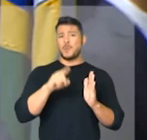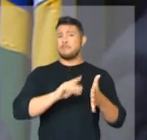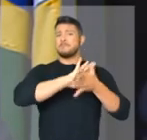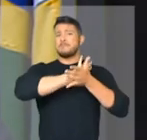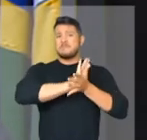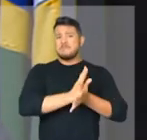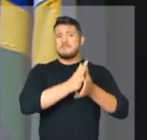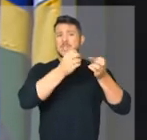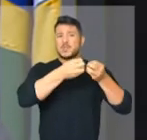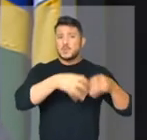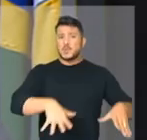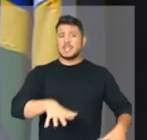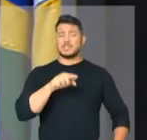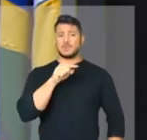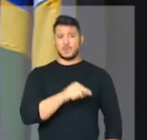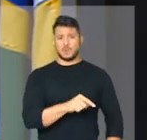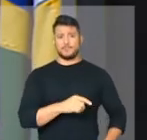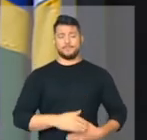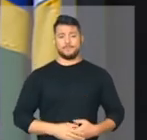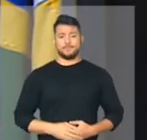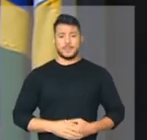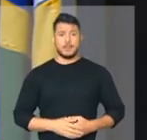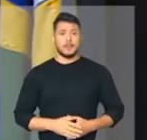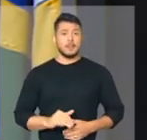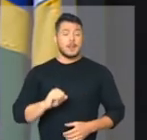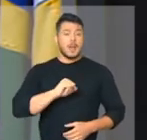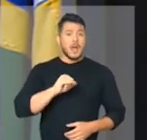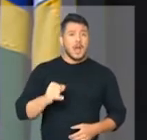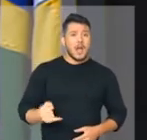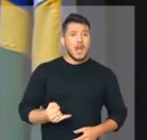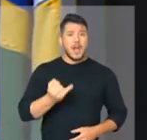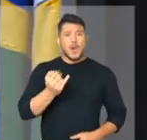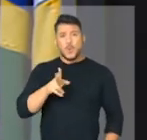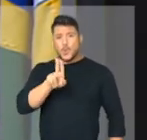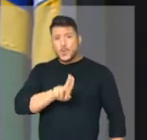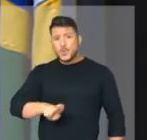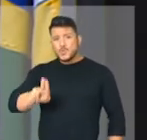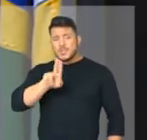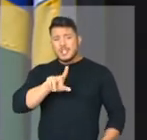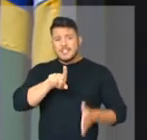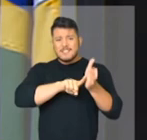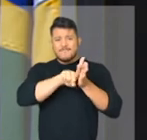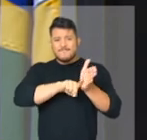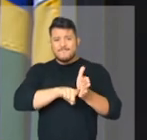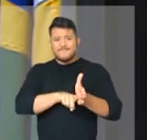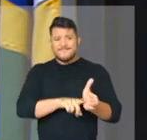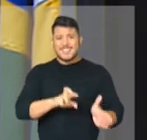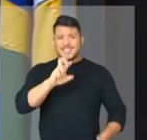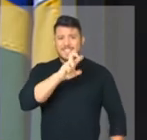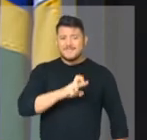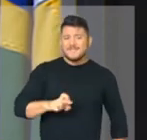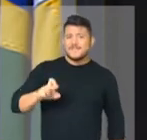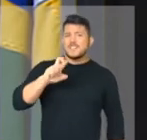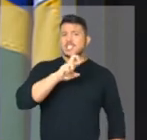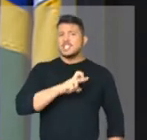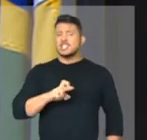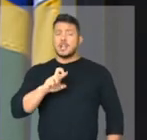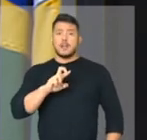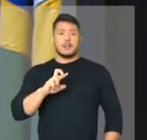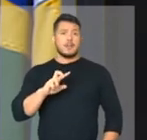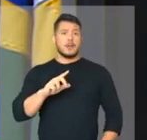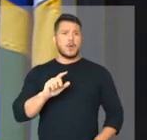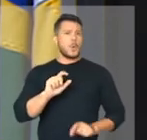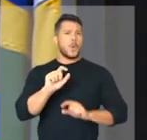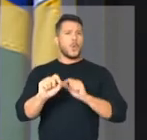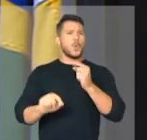utilizando um aparato investigativo, um instrumento do Senado Federal, para fins